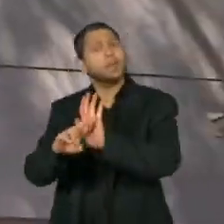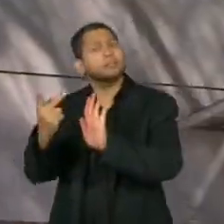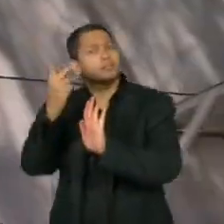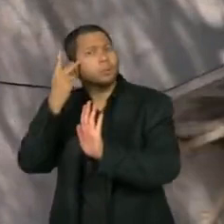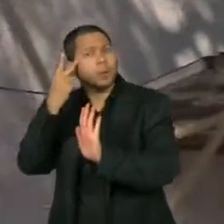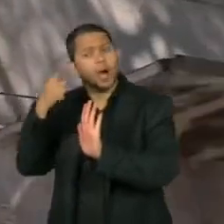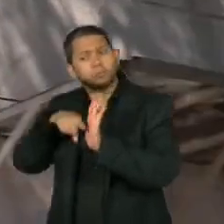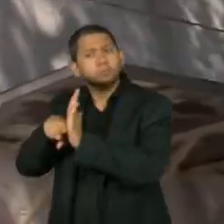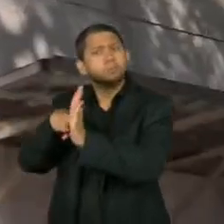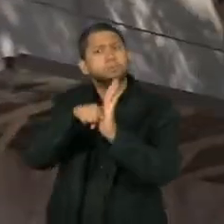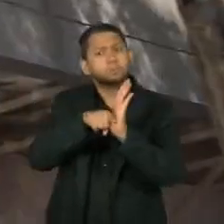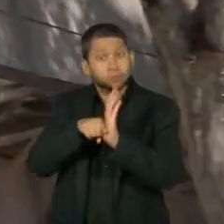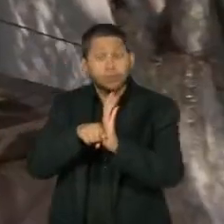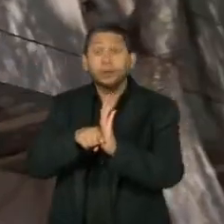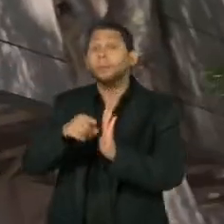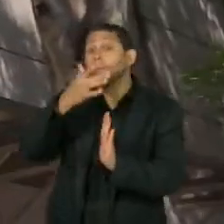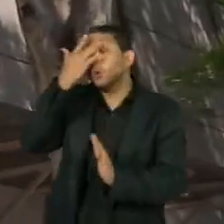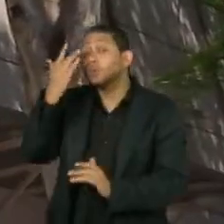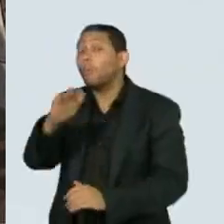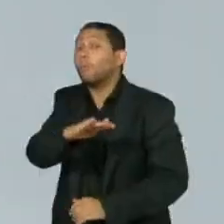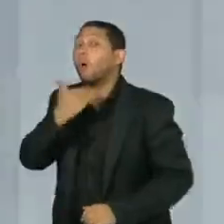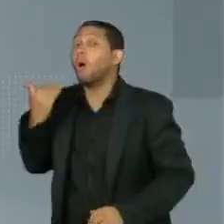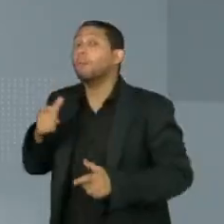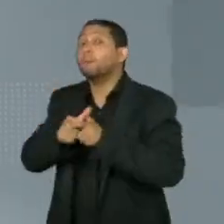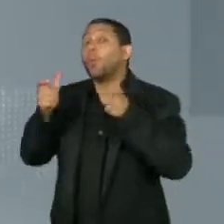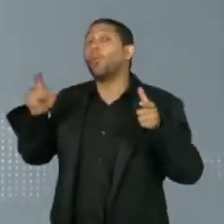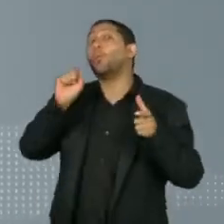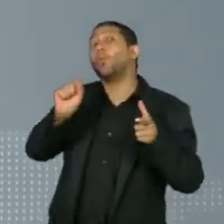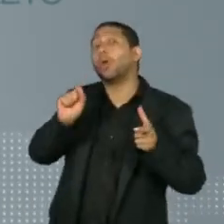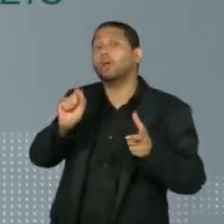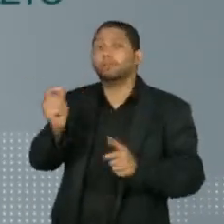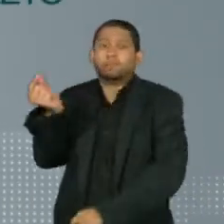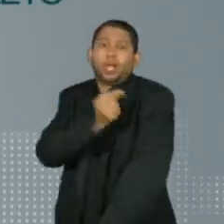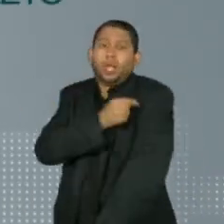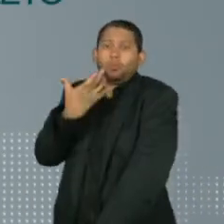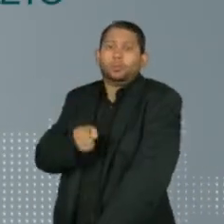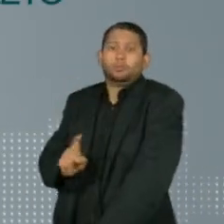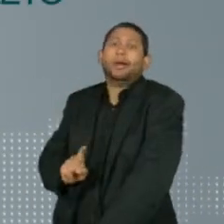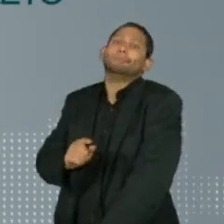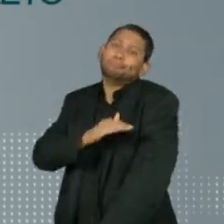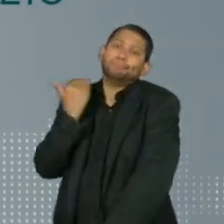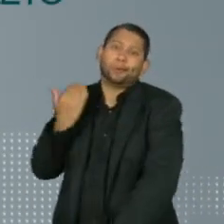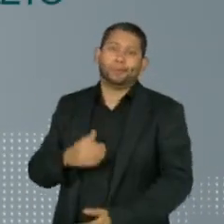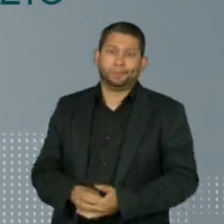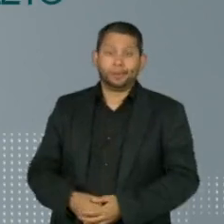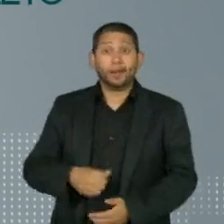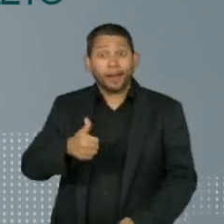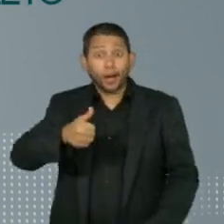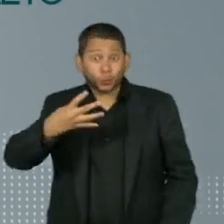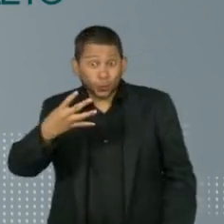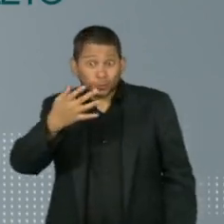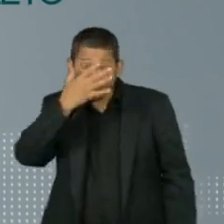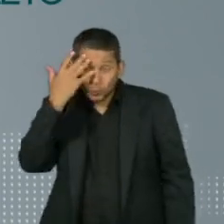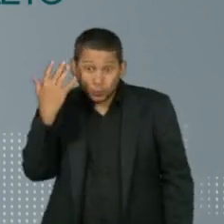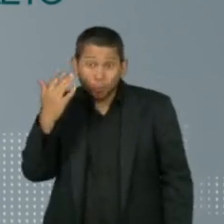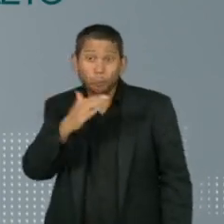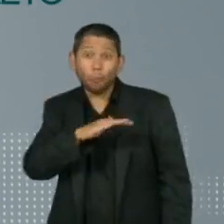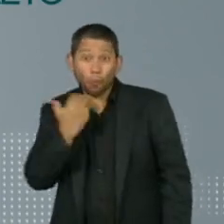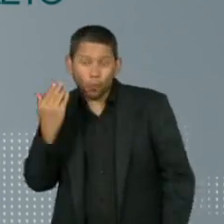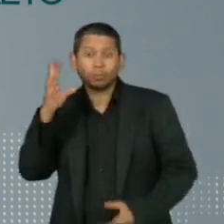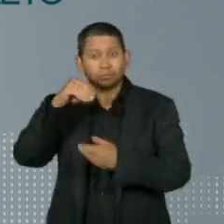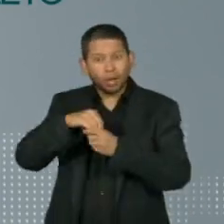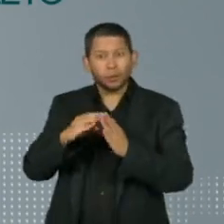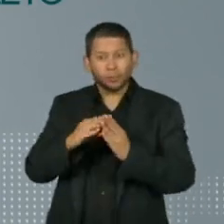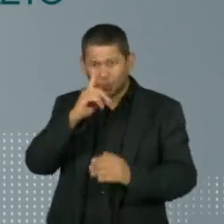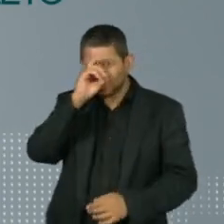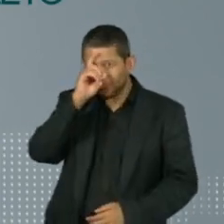diretamente relacionadas à recusa da vacina. Nos últimos três meses, 14 dos 17 mortos pela covid-19 no hospital